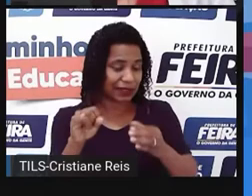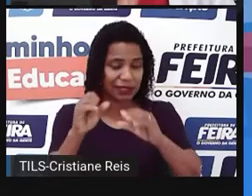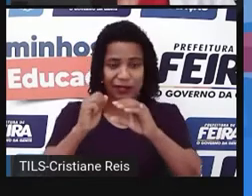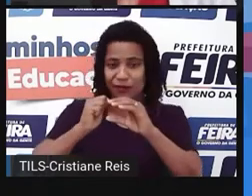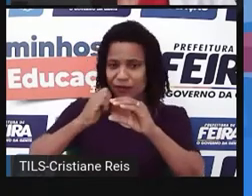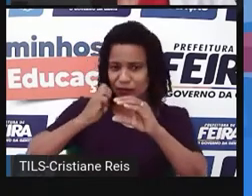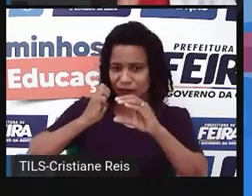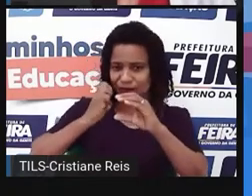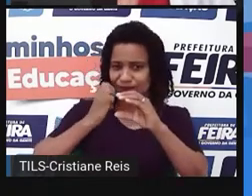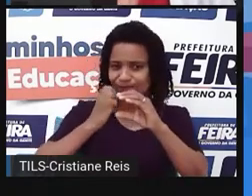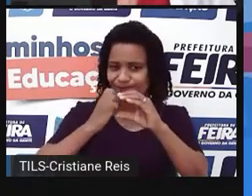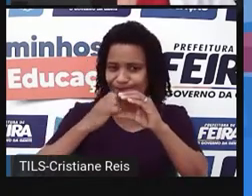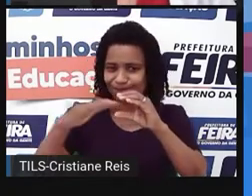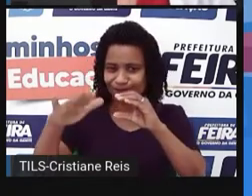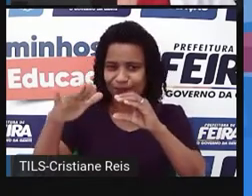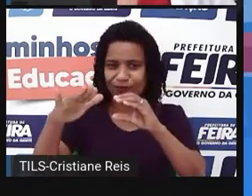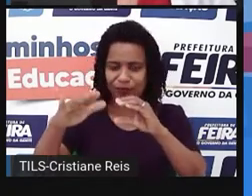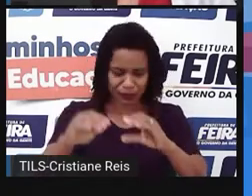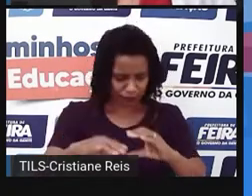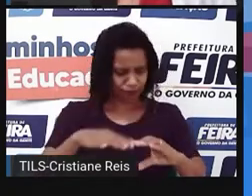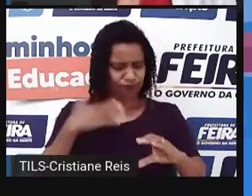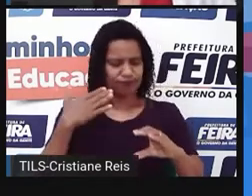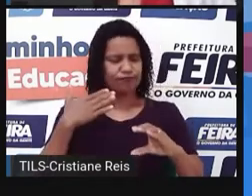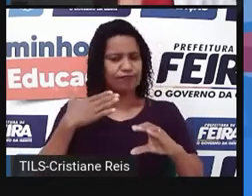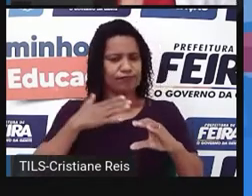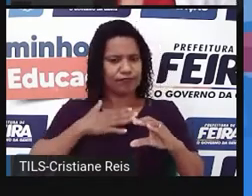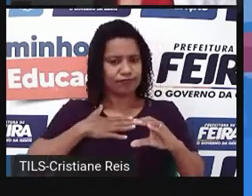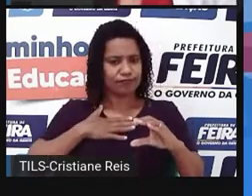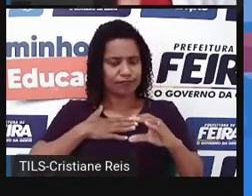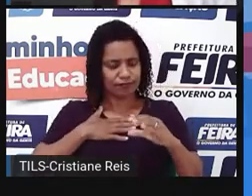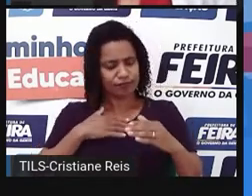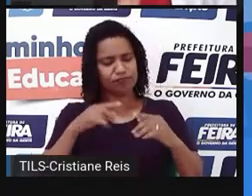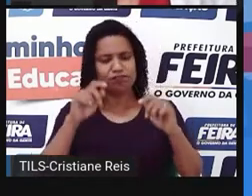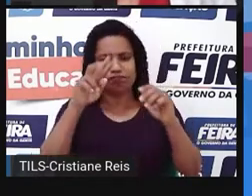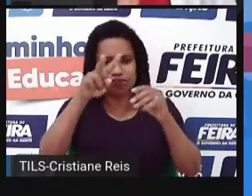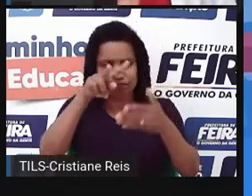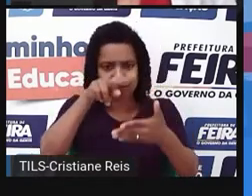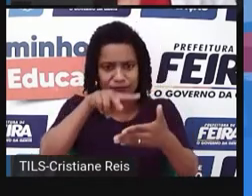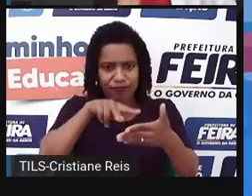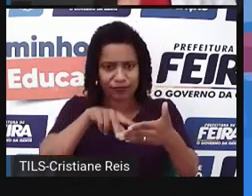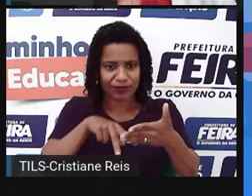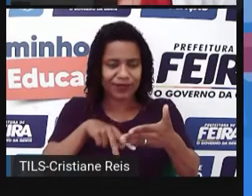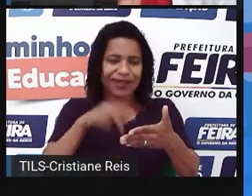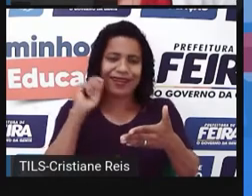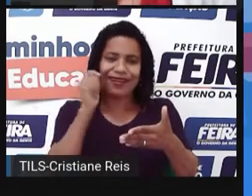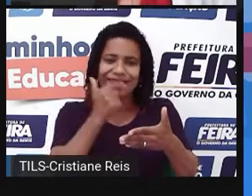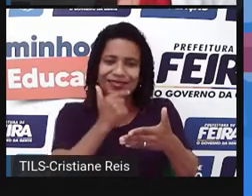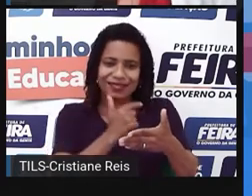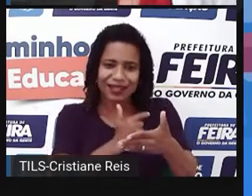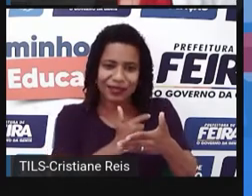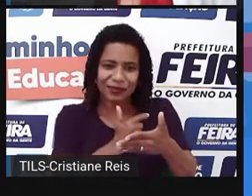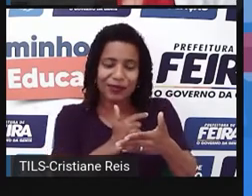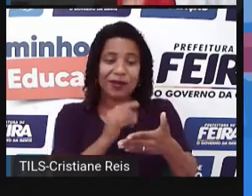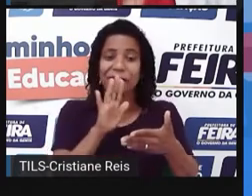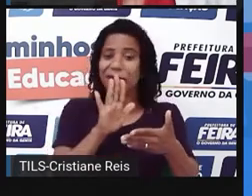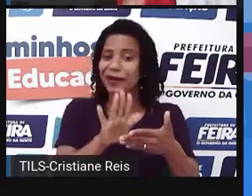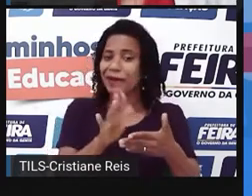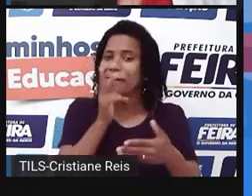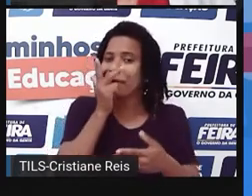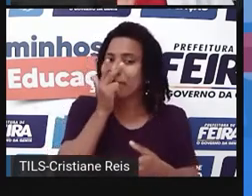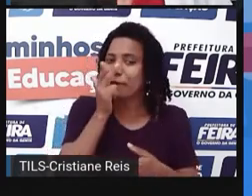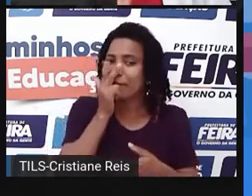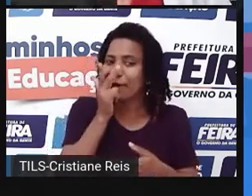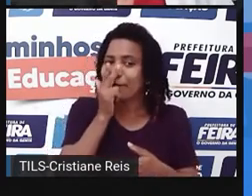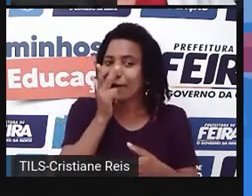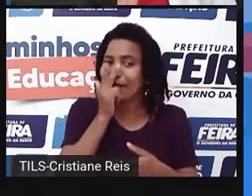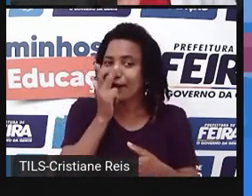muito engraçado. Mas que, aparentemente, é um golpe. Qual é a sua atitude